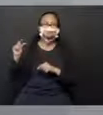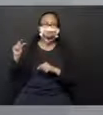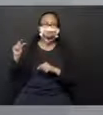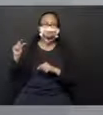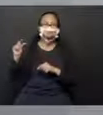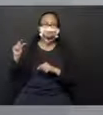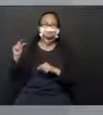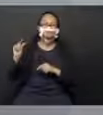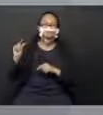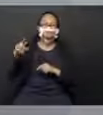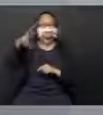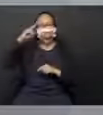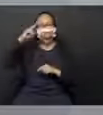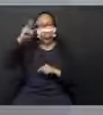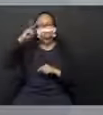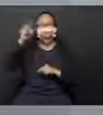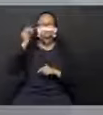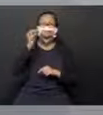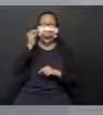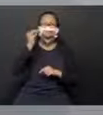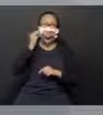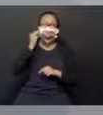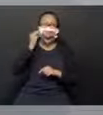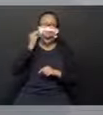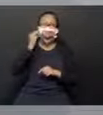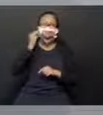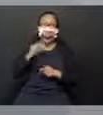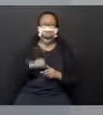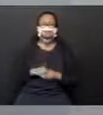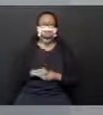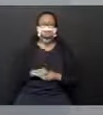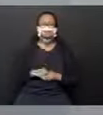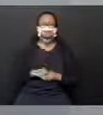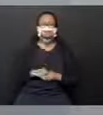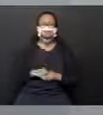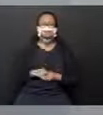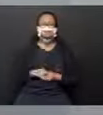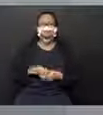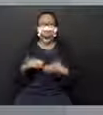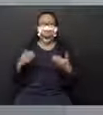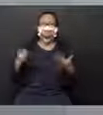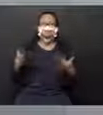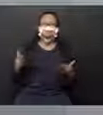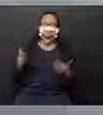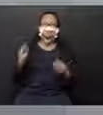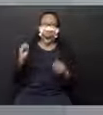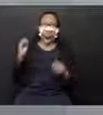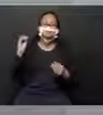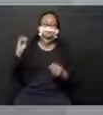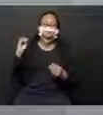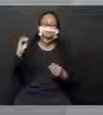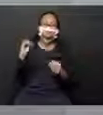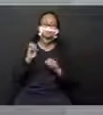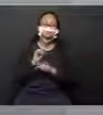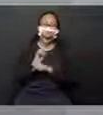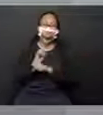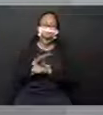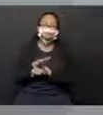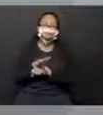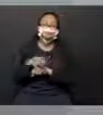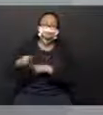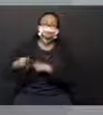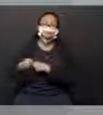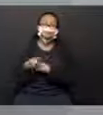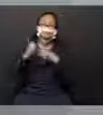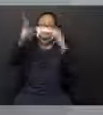Lembra da nossa experiência, detetives? Isso! Quando eu coloquei a minha lanterninha mais perto da zebra,